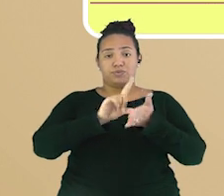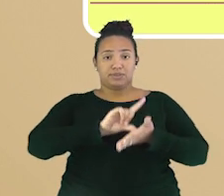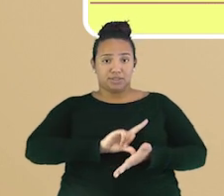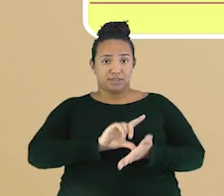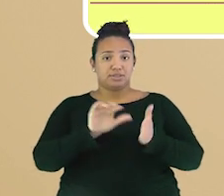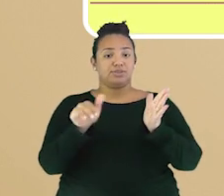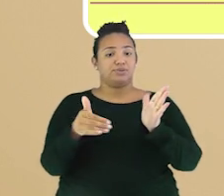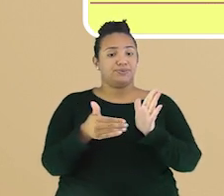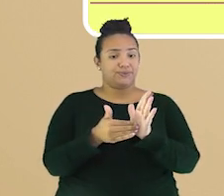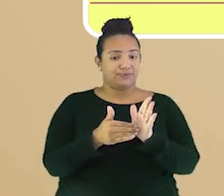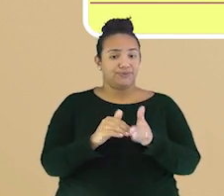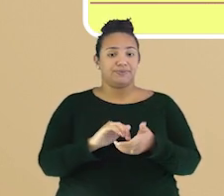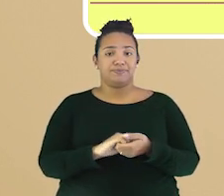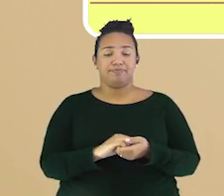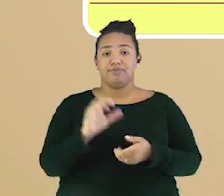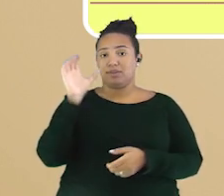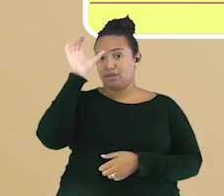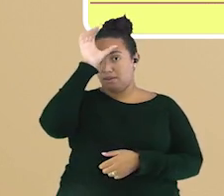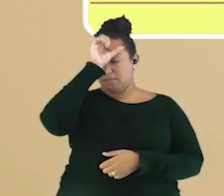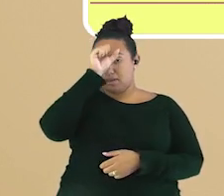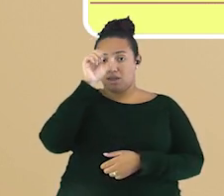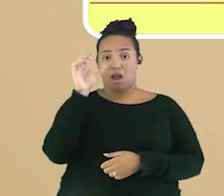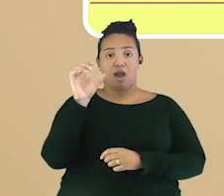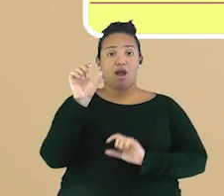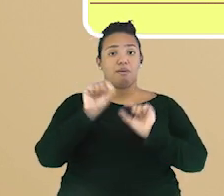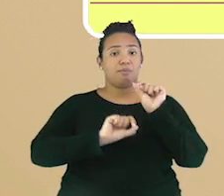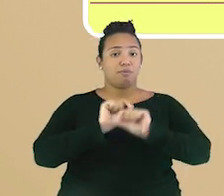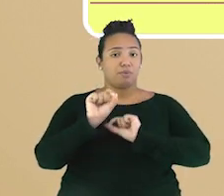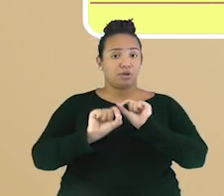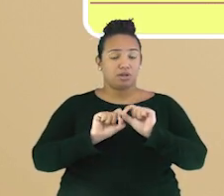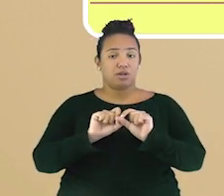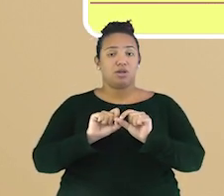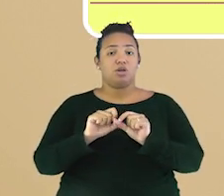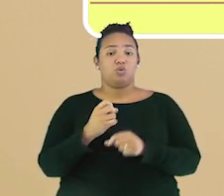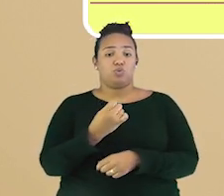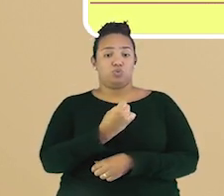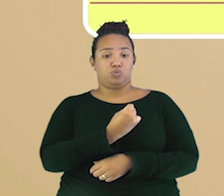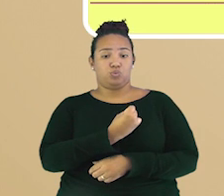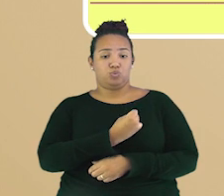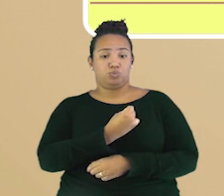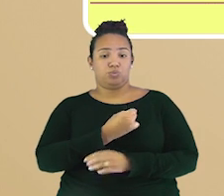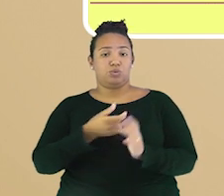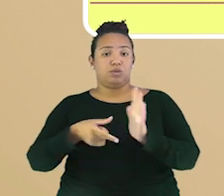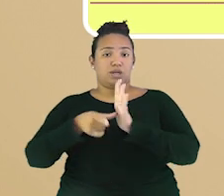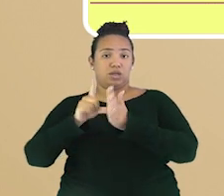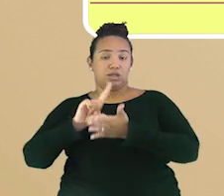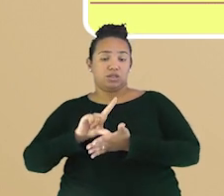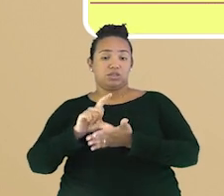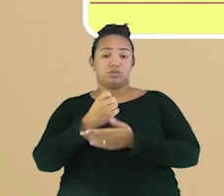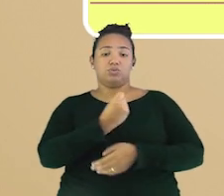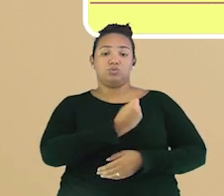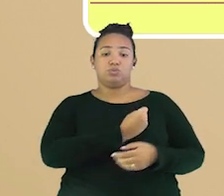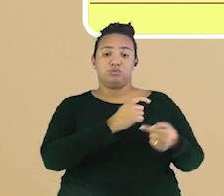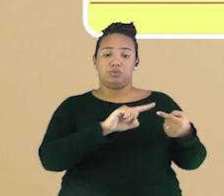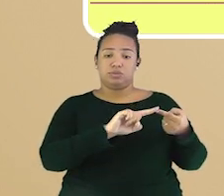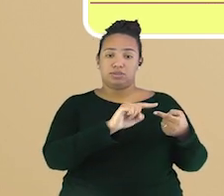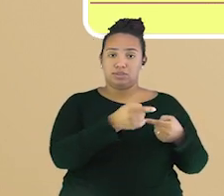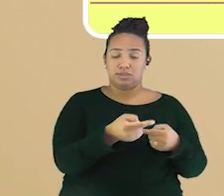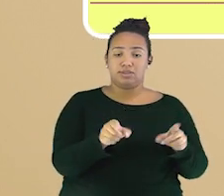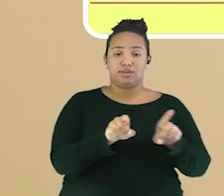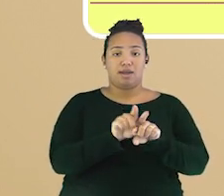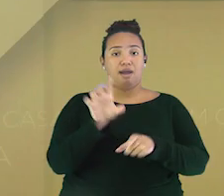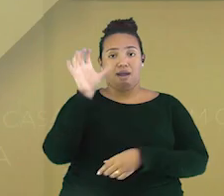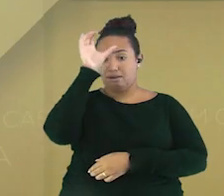Aprendemos o que é sucessor e antecessor. Aprendemos o que é ordem crescente e ordem